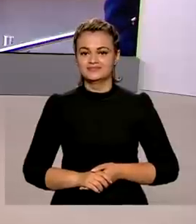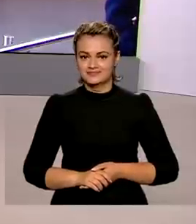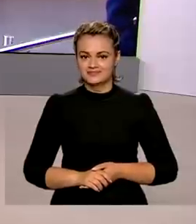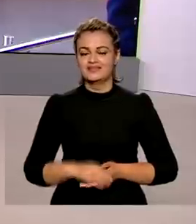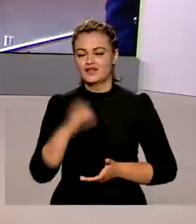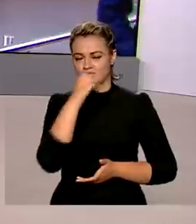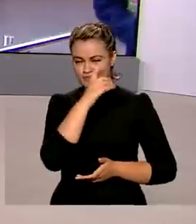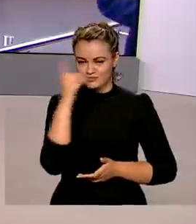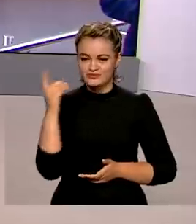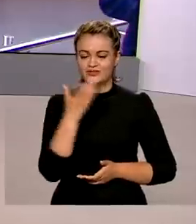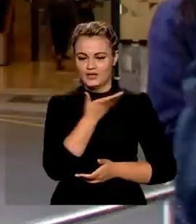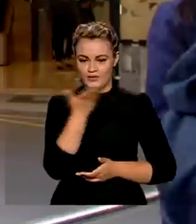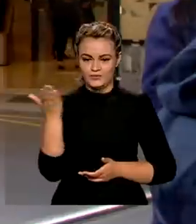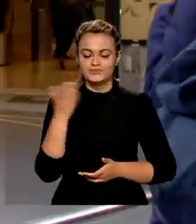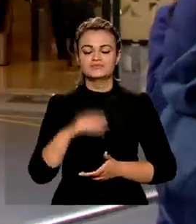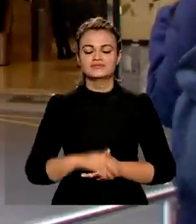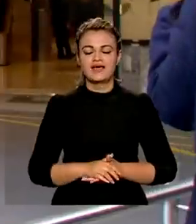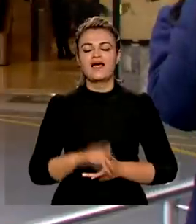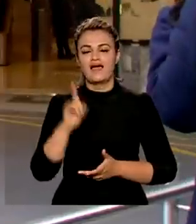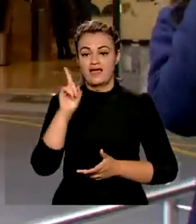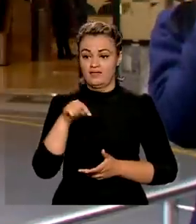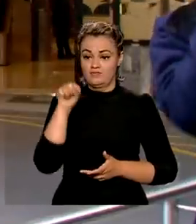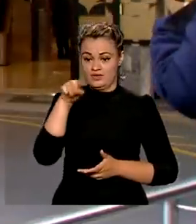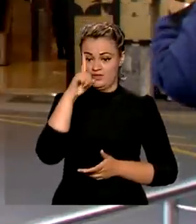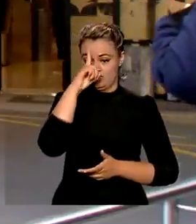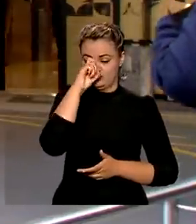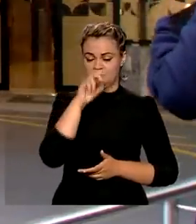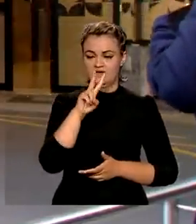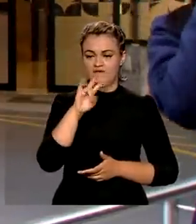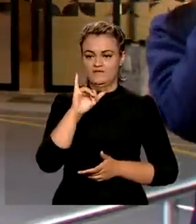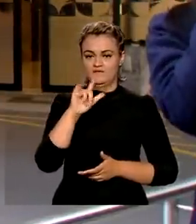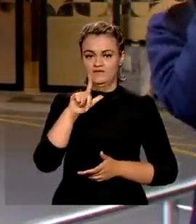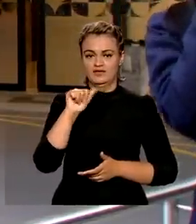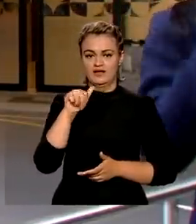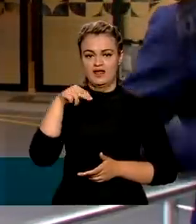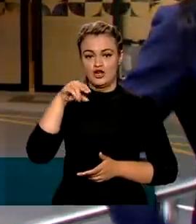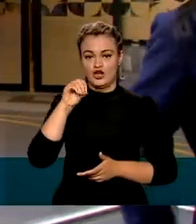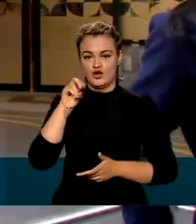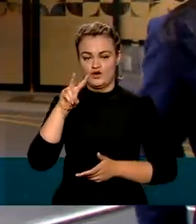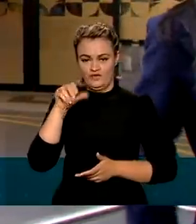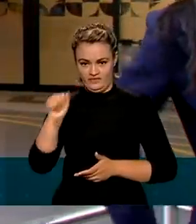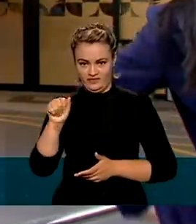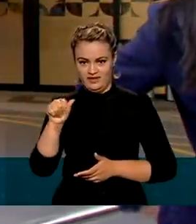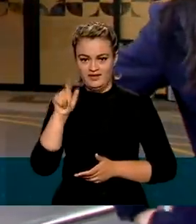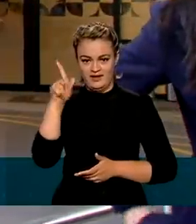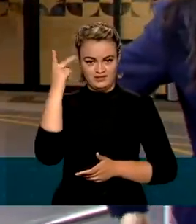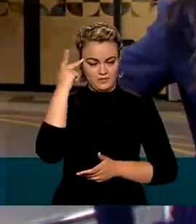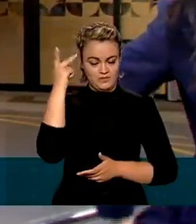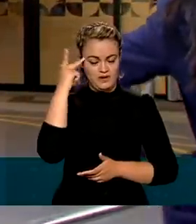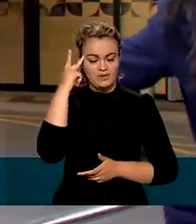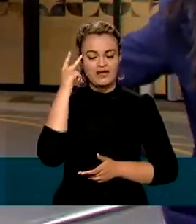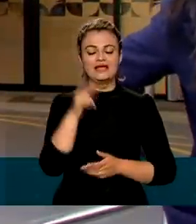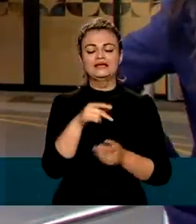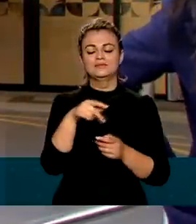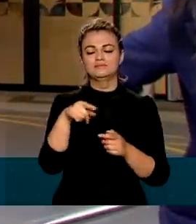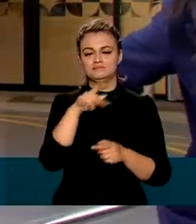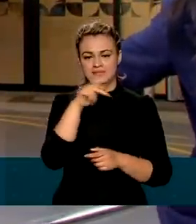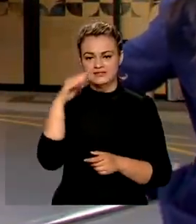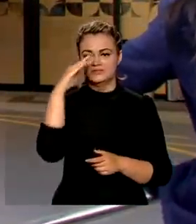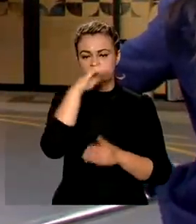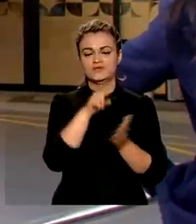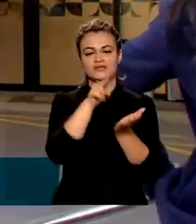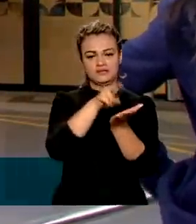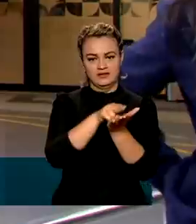Bom dia, Renata. Bom dia pra todo mundo. Eu estou aqui na frente do Hospital Vila Nova Estar, onde o presidente segue internado desde ontem à noite.